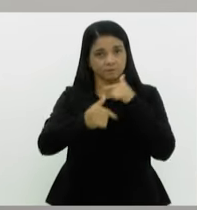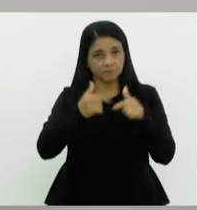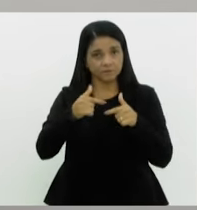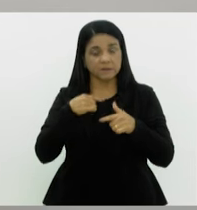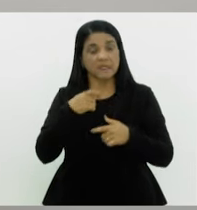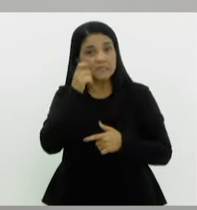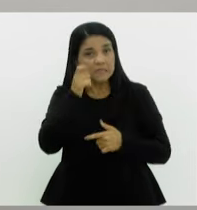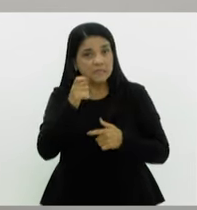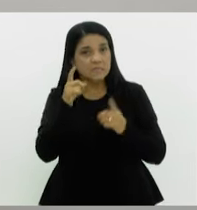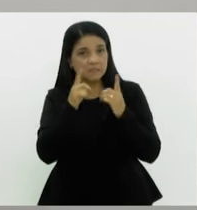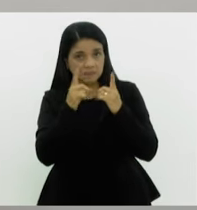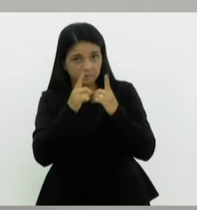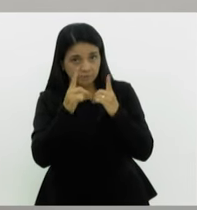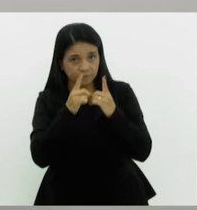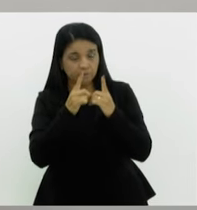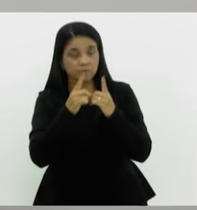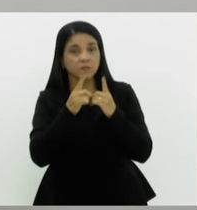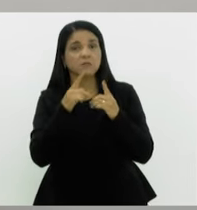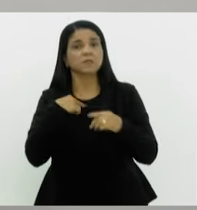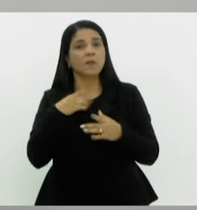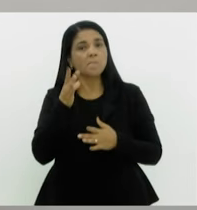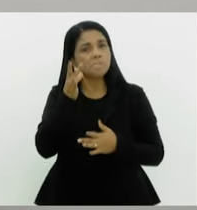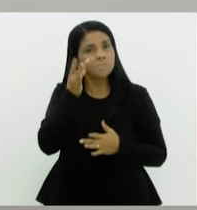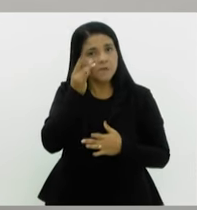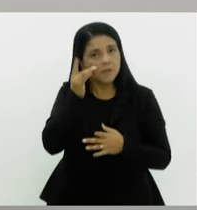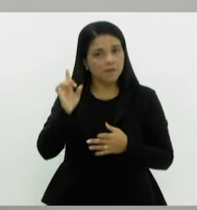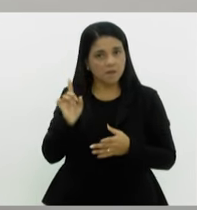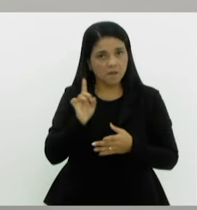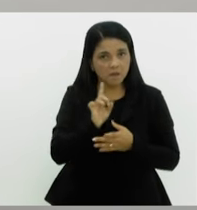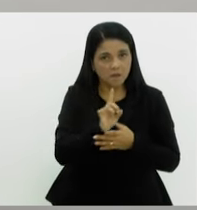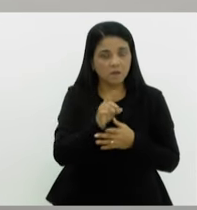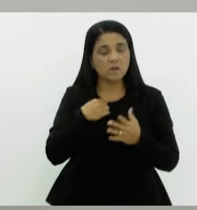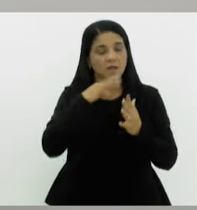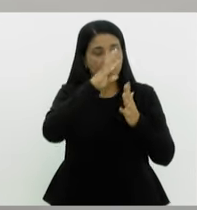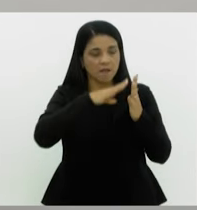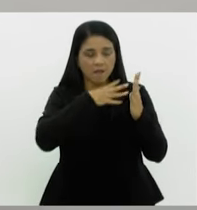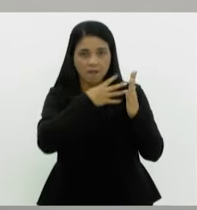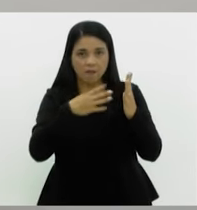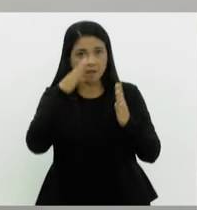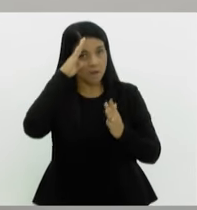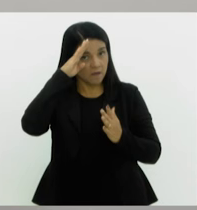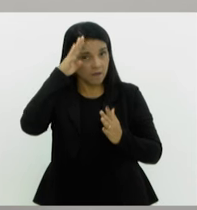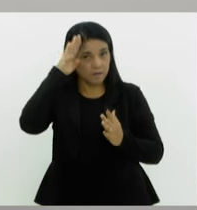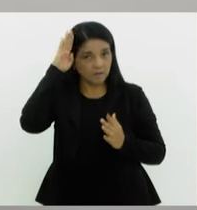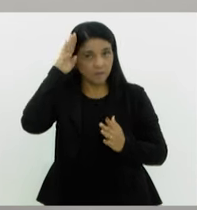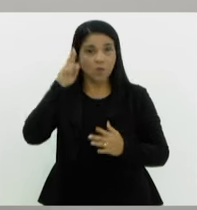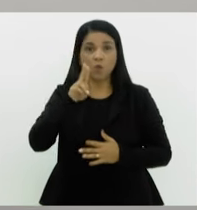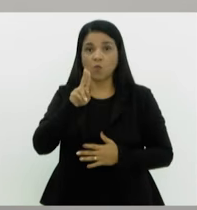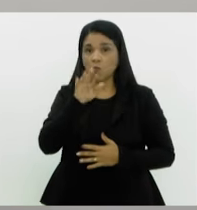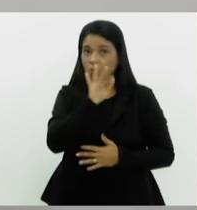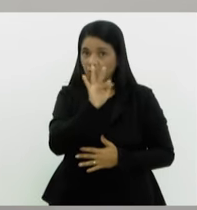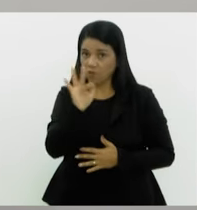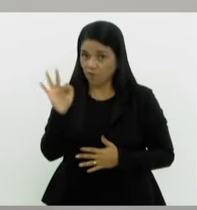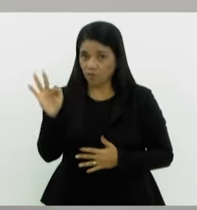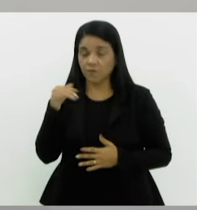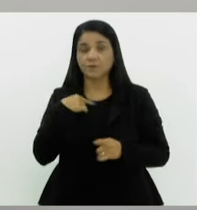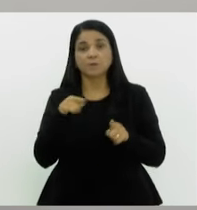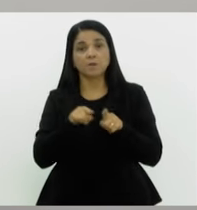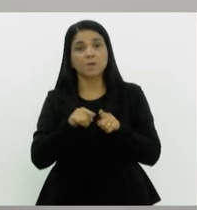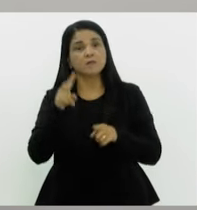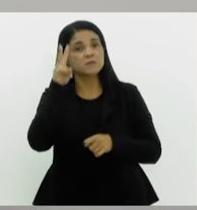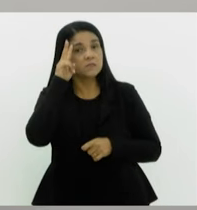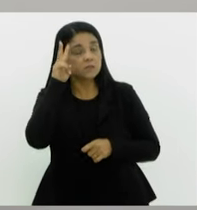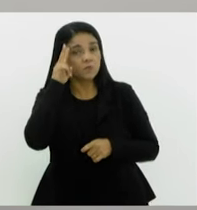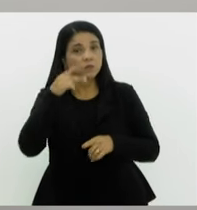atendimento, nós fazemos atendimentos presenciais, seguindo o calendário acadêmico da UF, da Universidade. As segundas